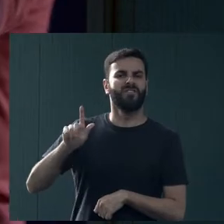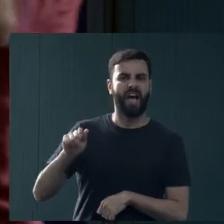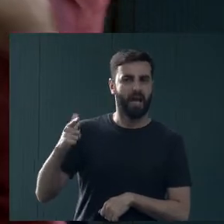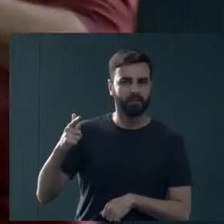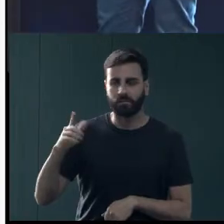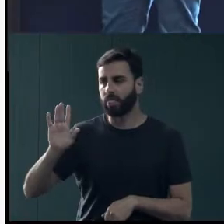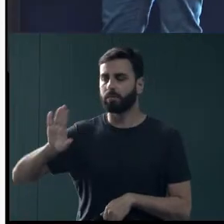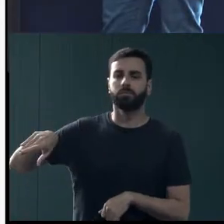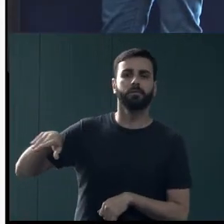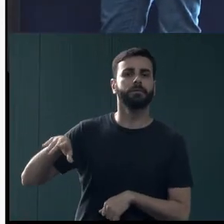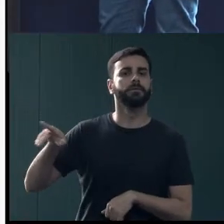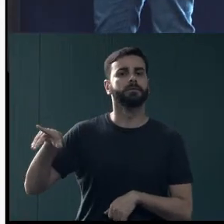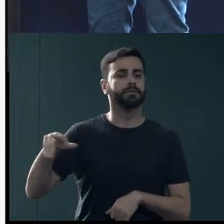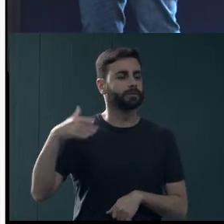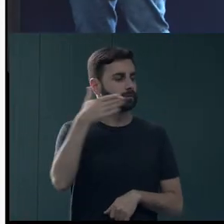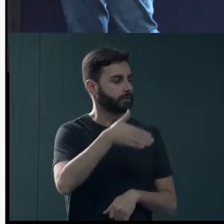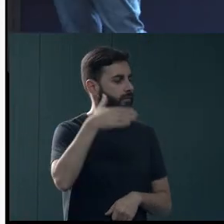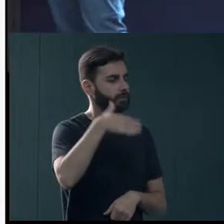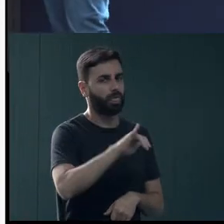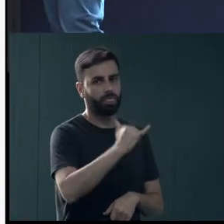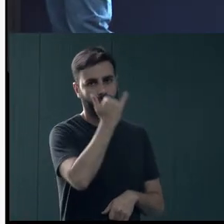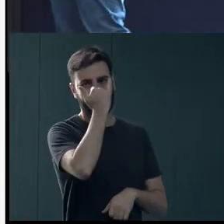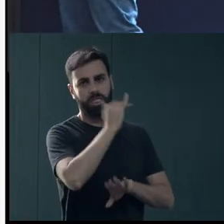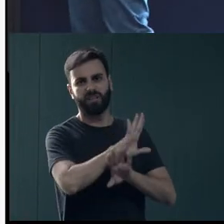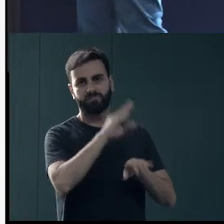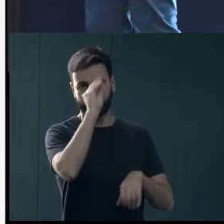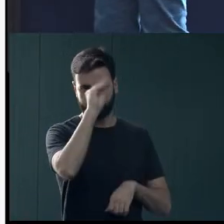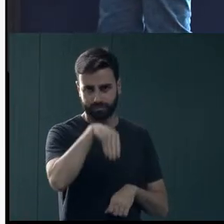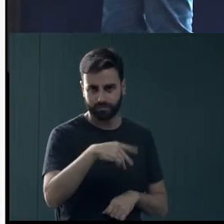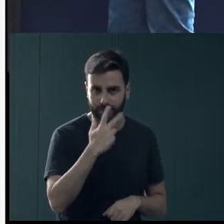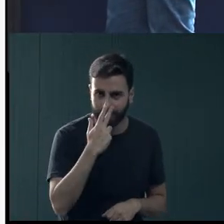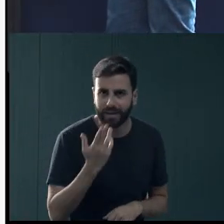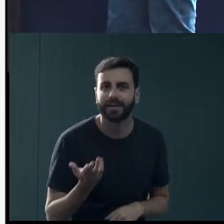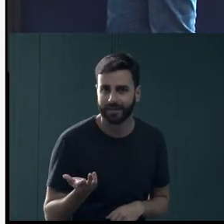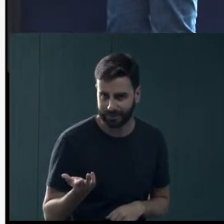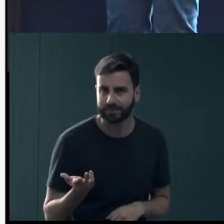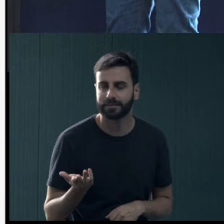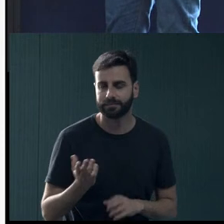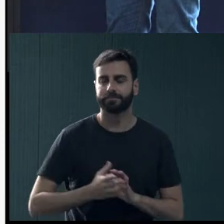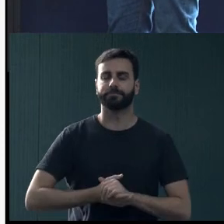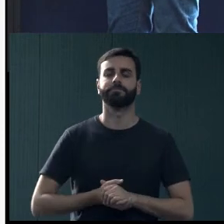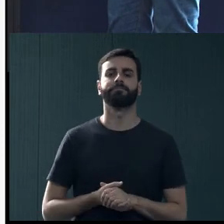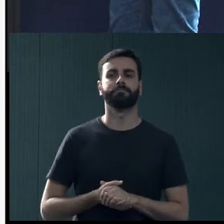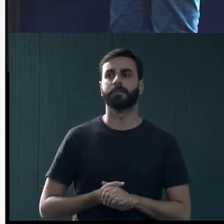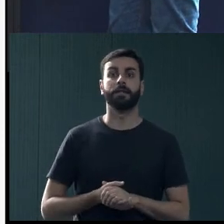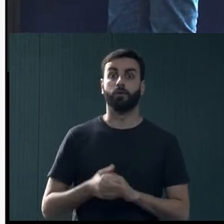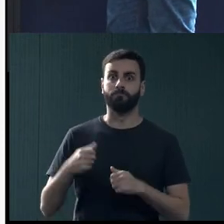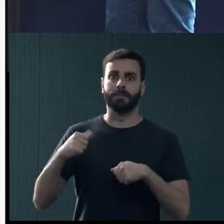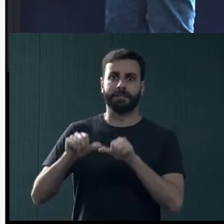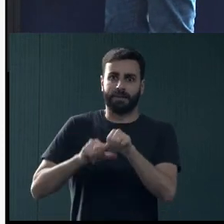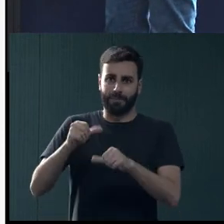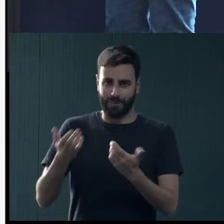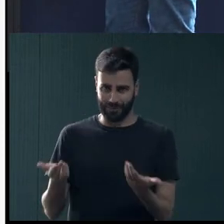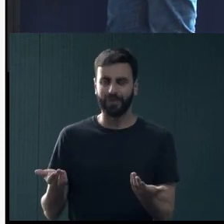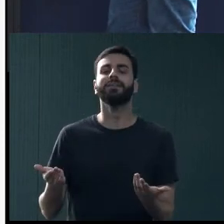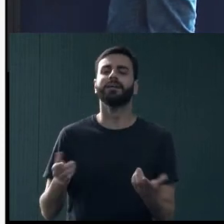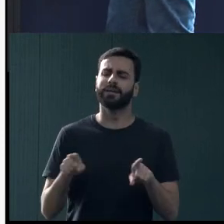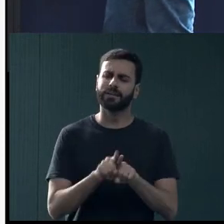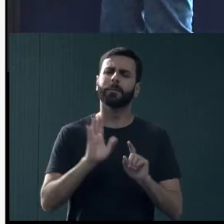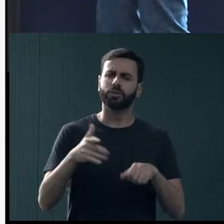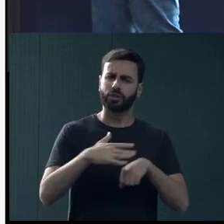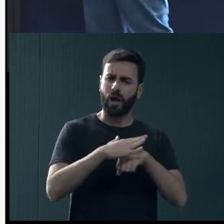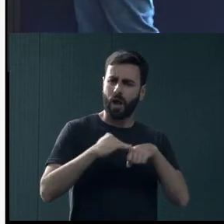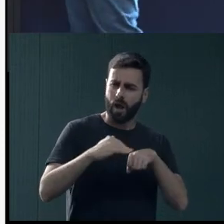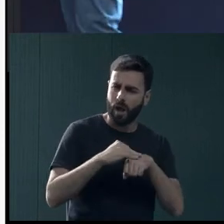volta amanhã, não tem vaga também, depois ela nem volta mais. Então, eu acho que essa é a lógica de superação. Fora a parte de acolhimento que a gente vem